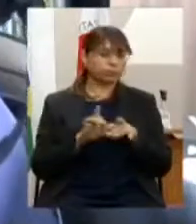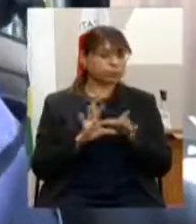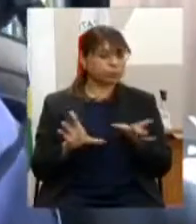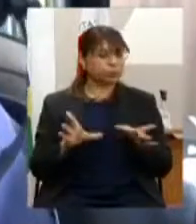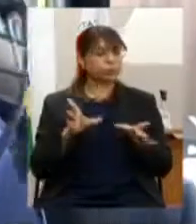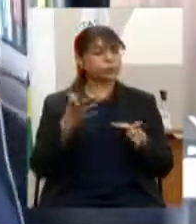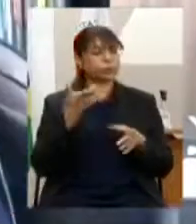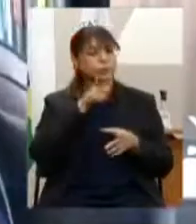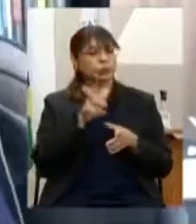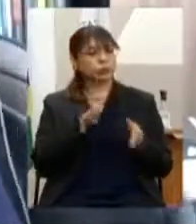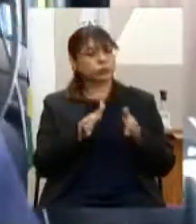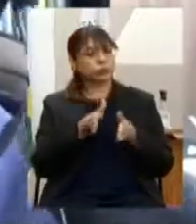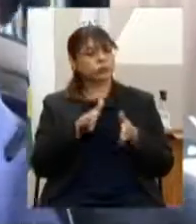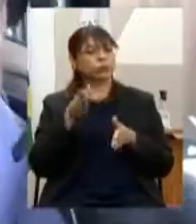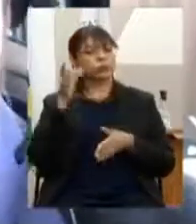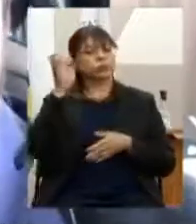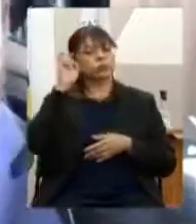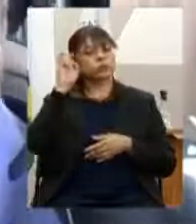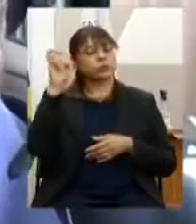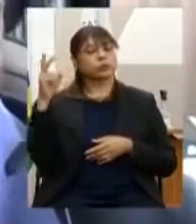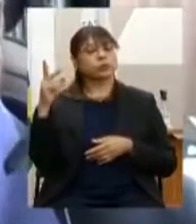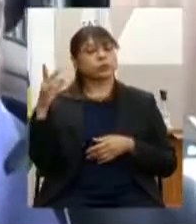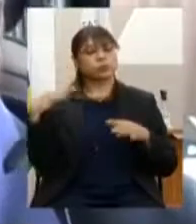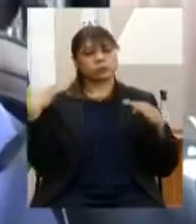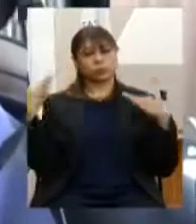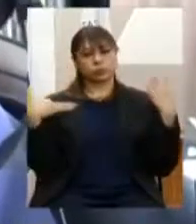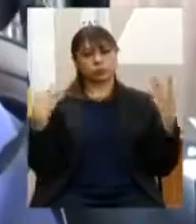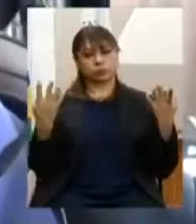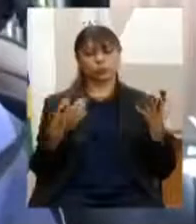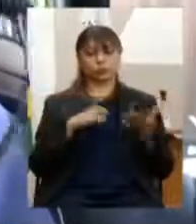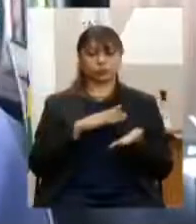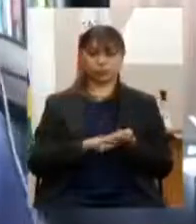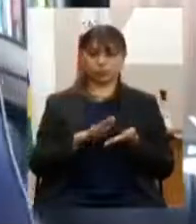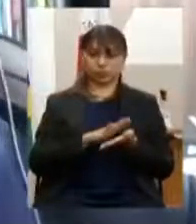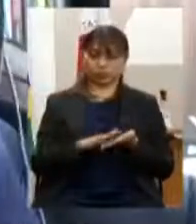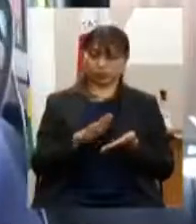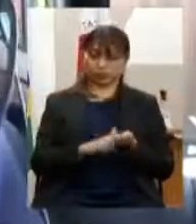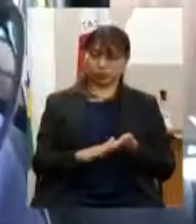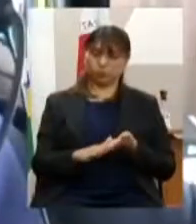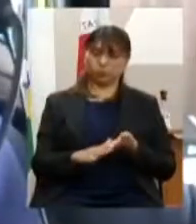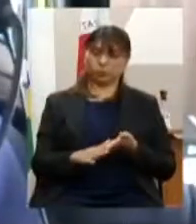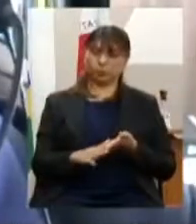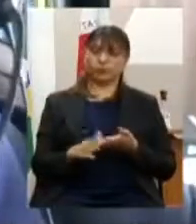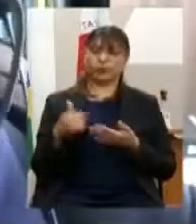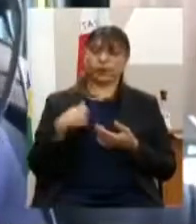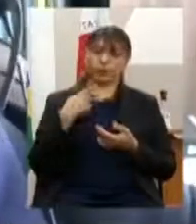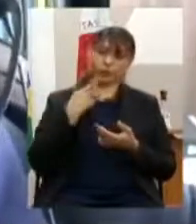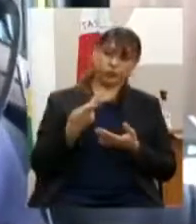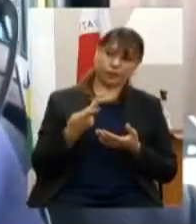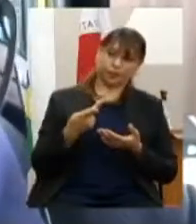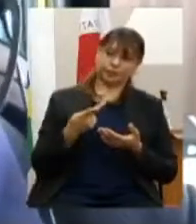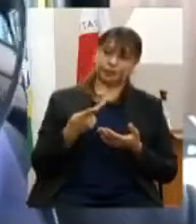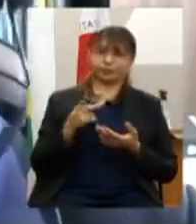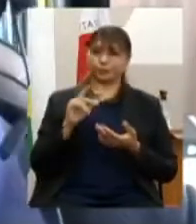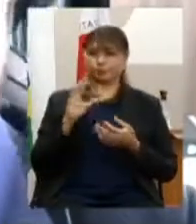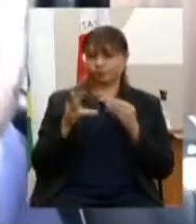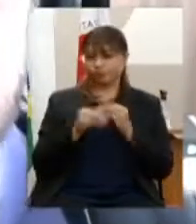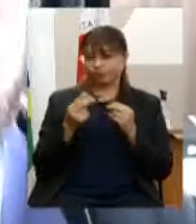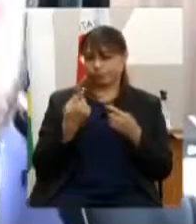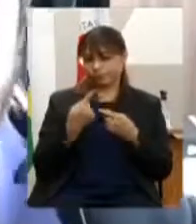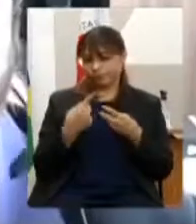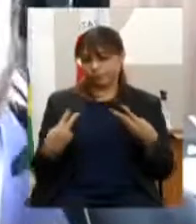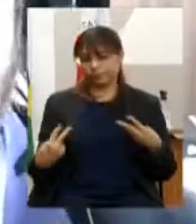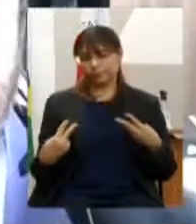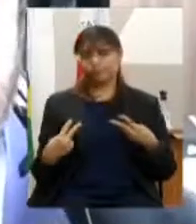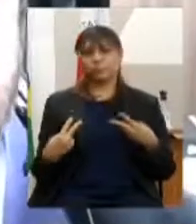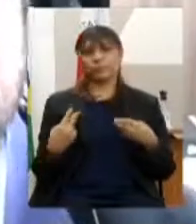turismo com o objetivo do gasto especificado para aí o presidente eu queria só fazer um adendo porque